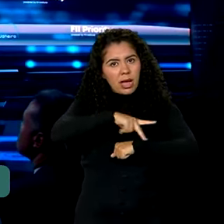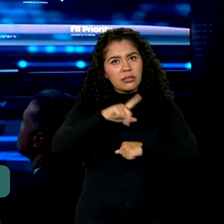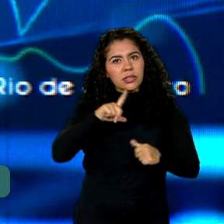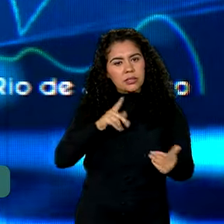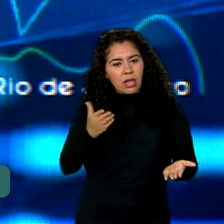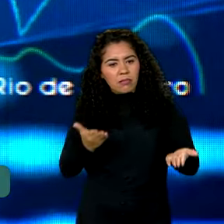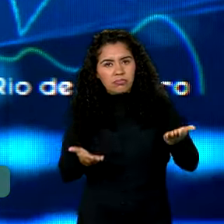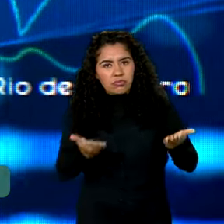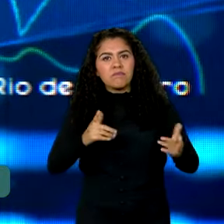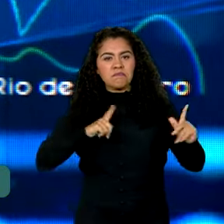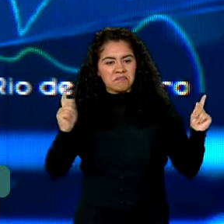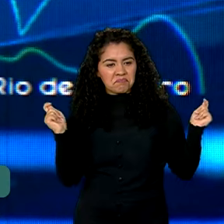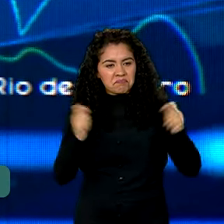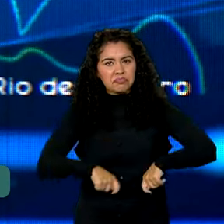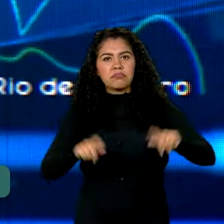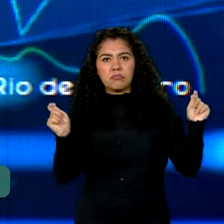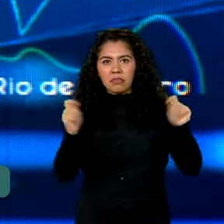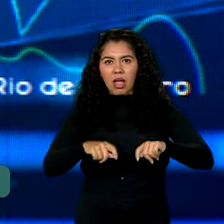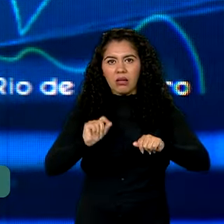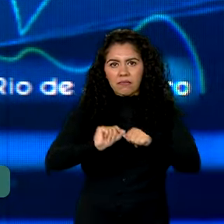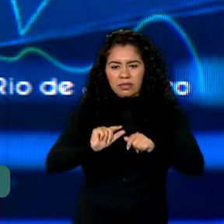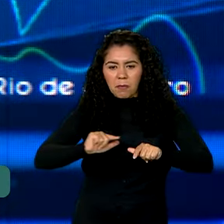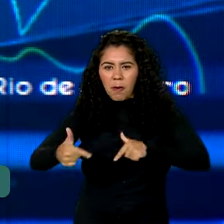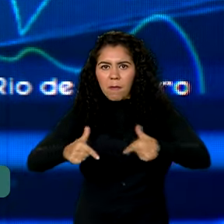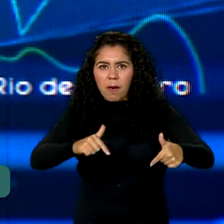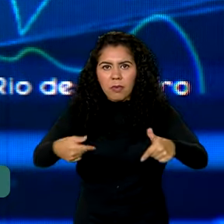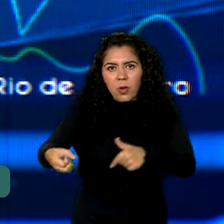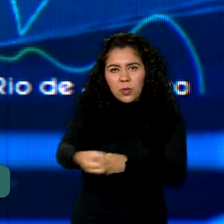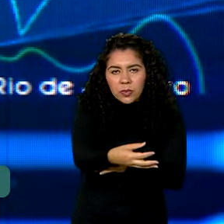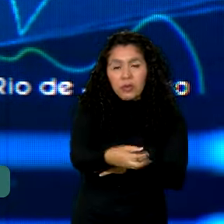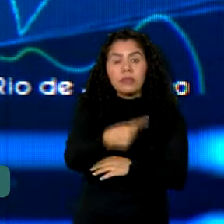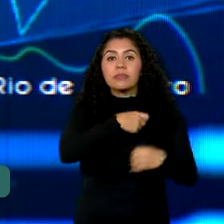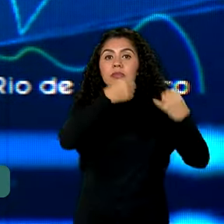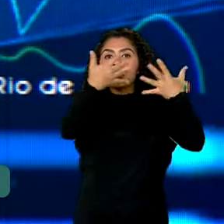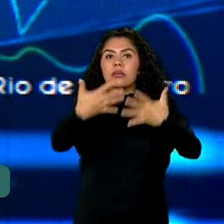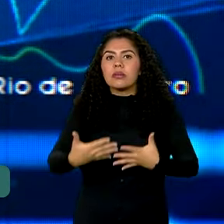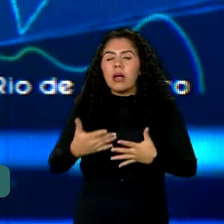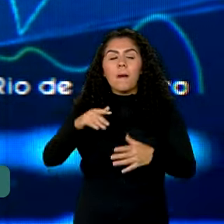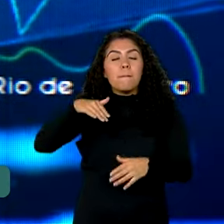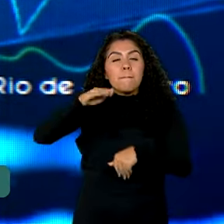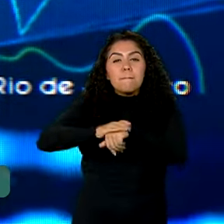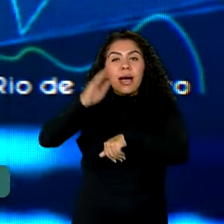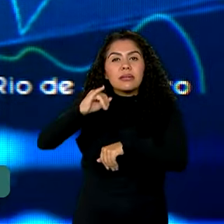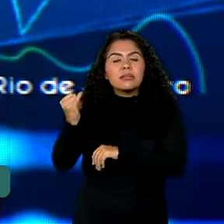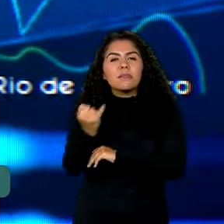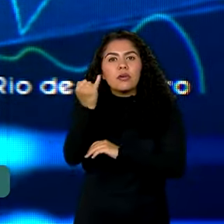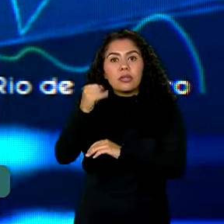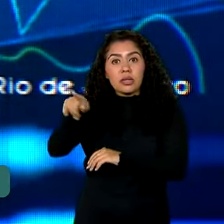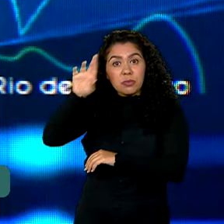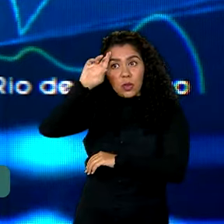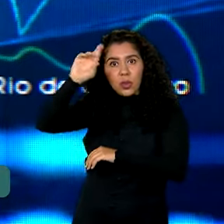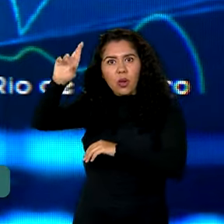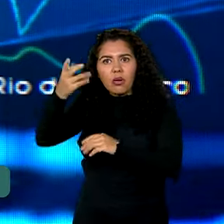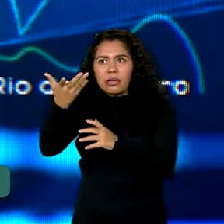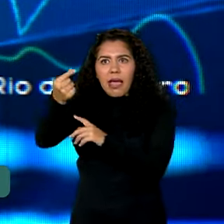potencial para novos investimentos. A coisa mais importante para o investidor é a estabilidade.